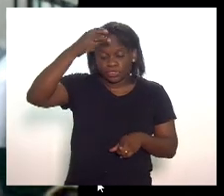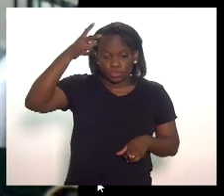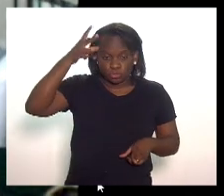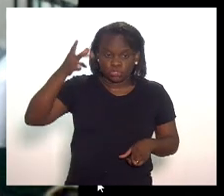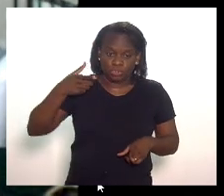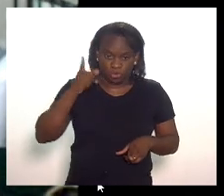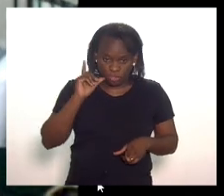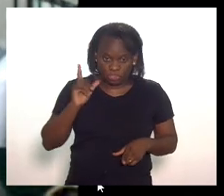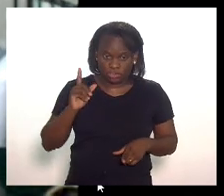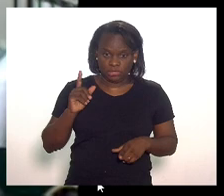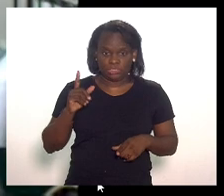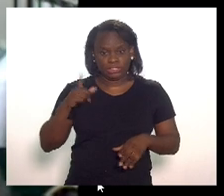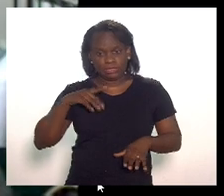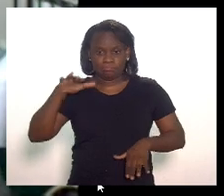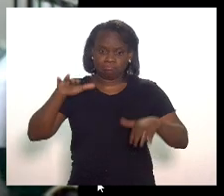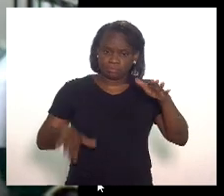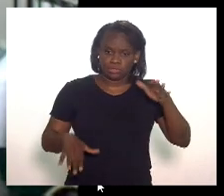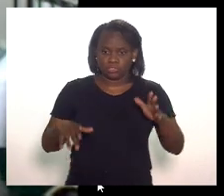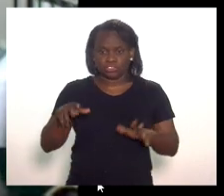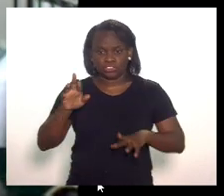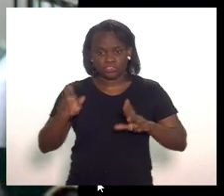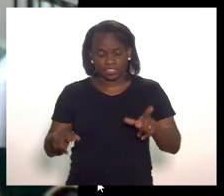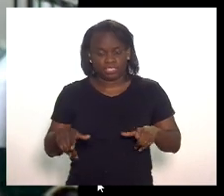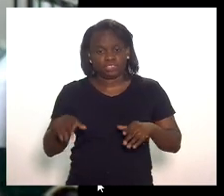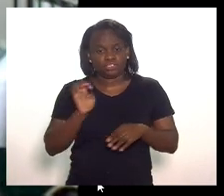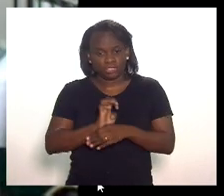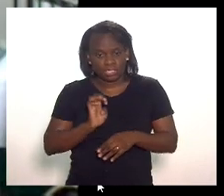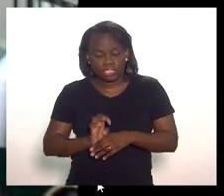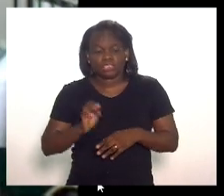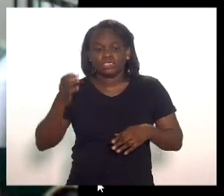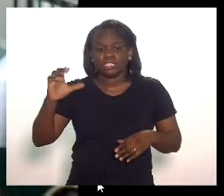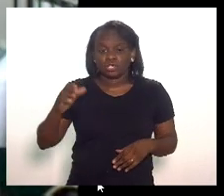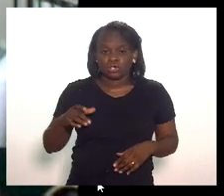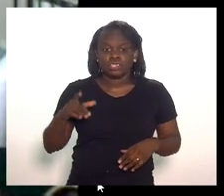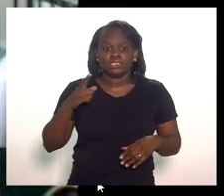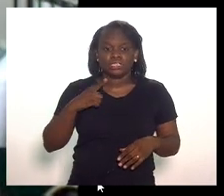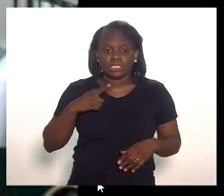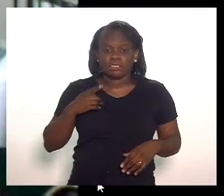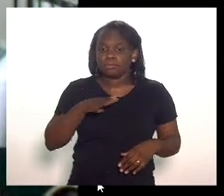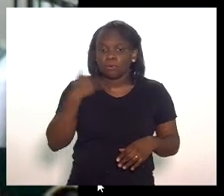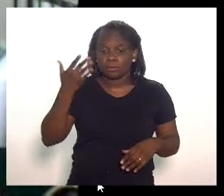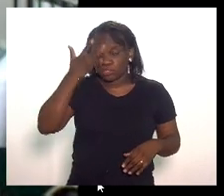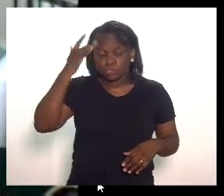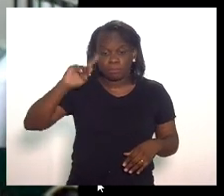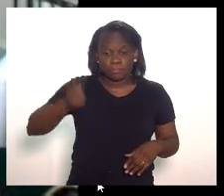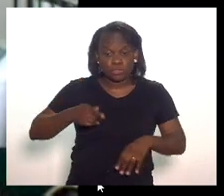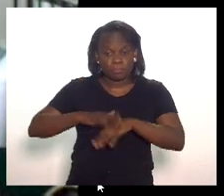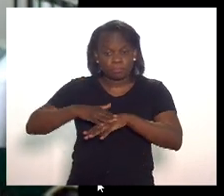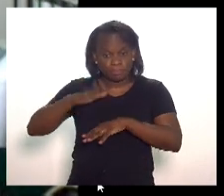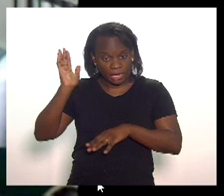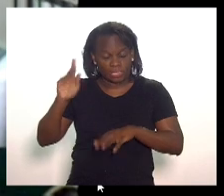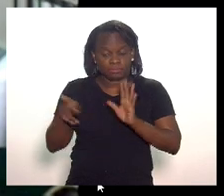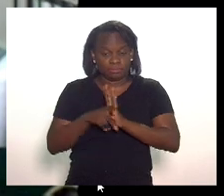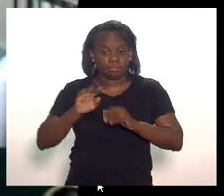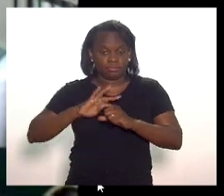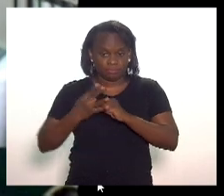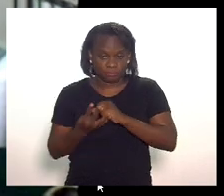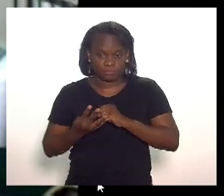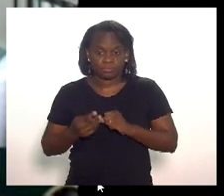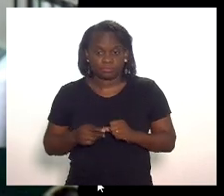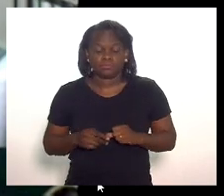que tem tido uma discrepância com relação aos dados estaduais Niterói passou dos mil mortos relacionados ao covid-19